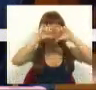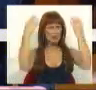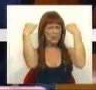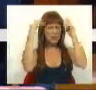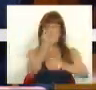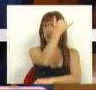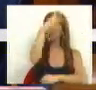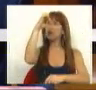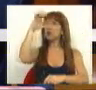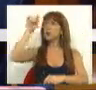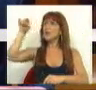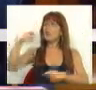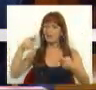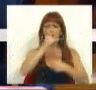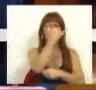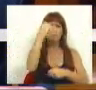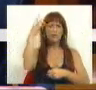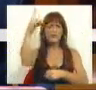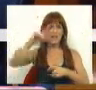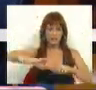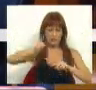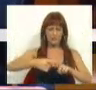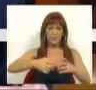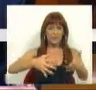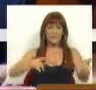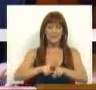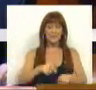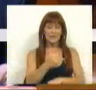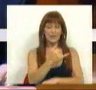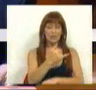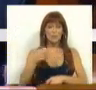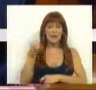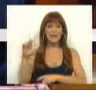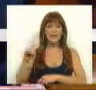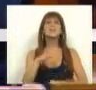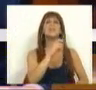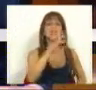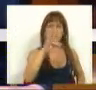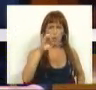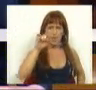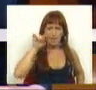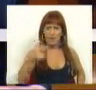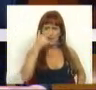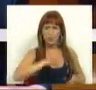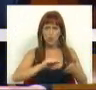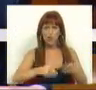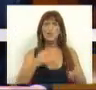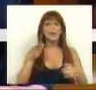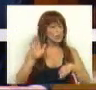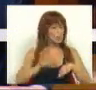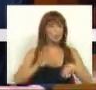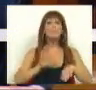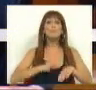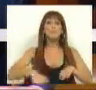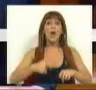280 mil em 2006 para 340 mil em 2010. Tudo isto é fruto do